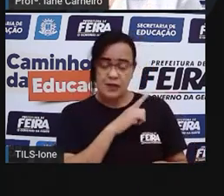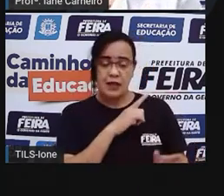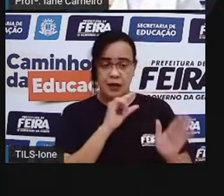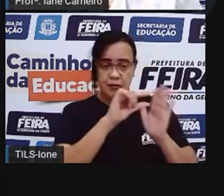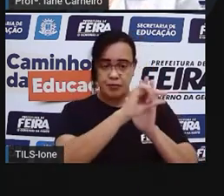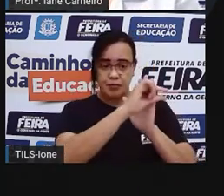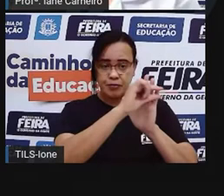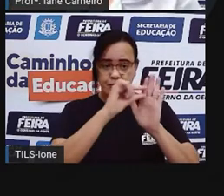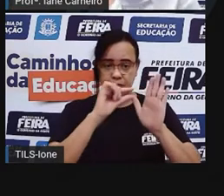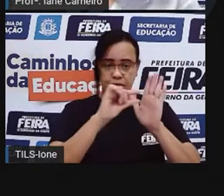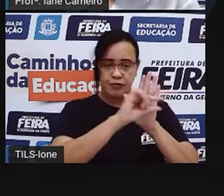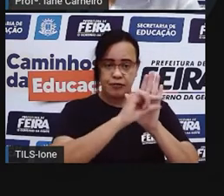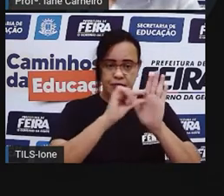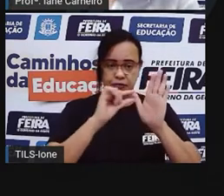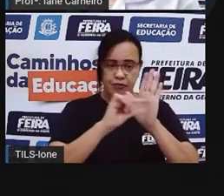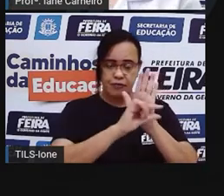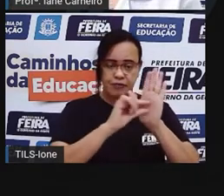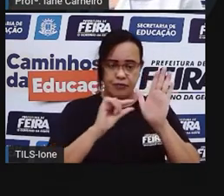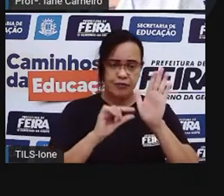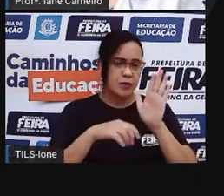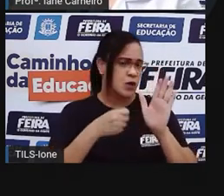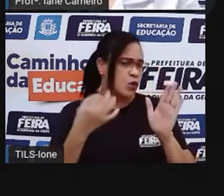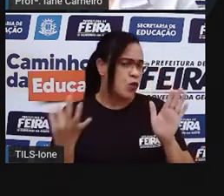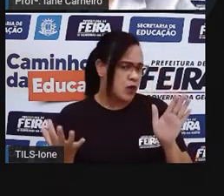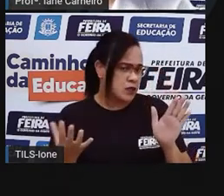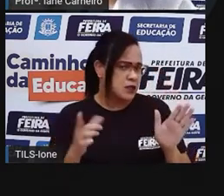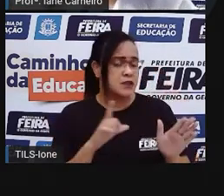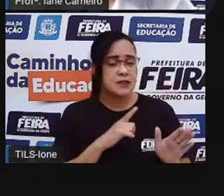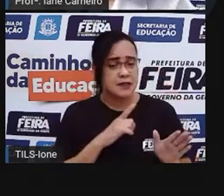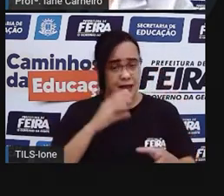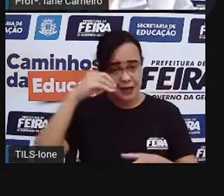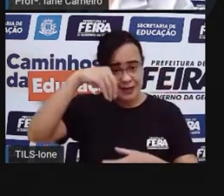Quantas estrofes Tem esse poema Vamos lá Conta aí